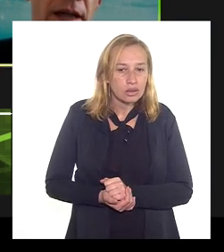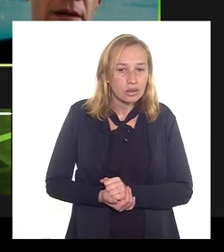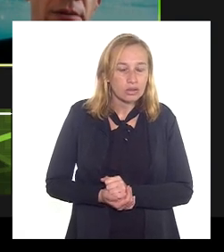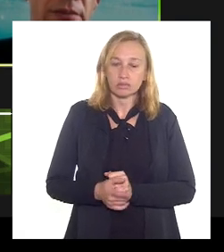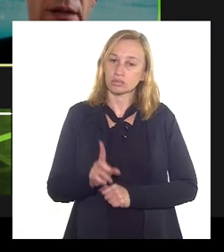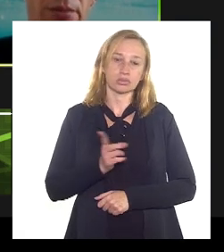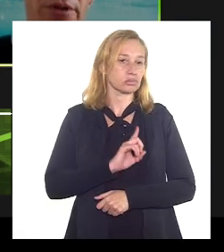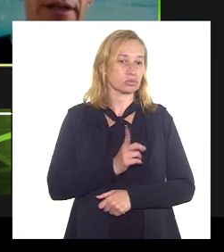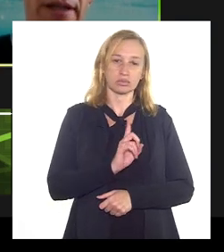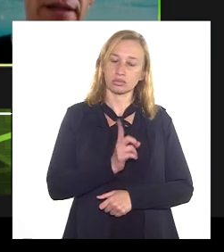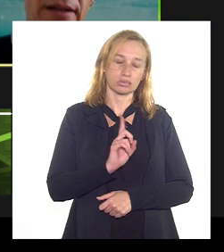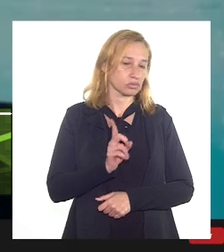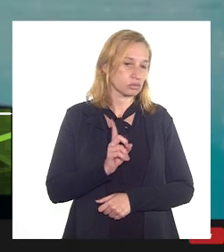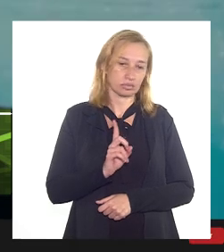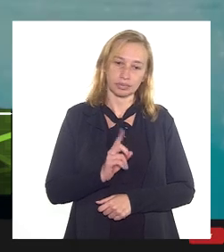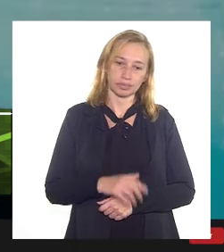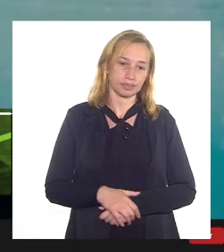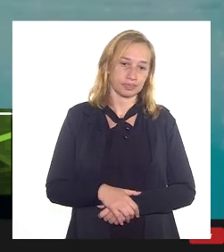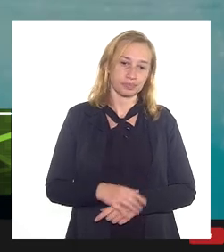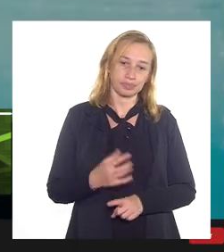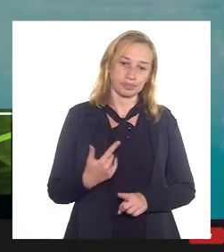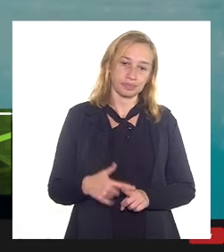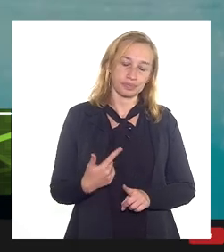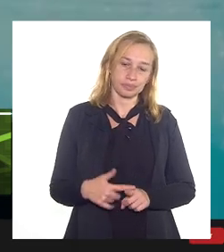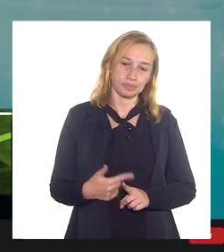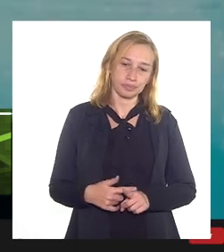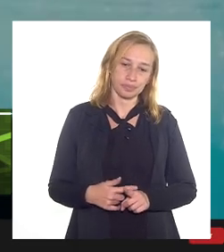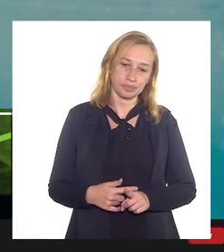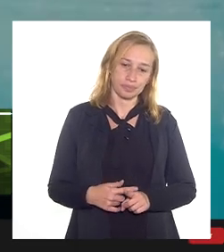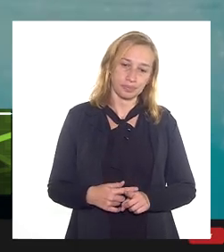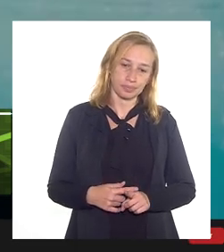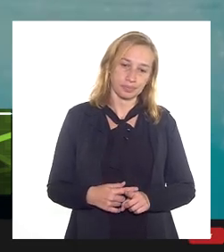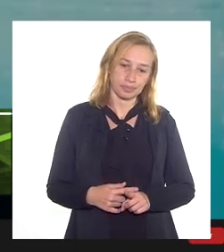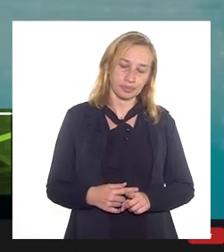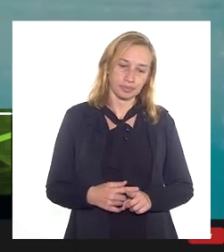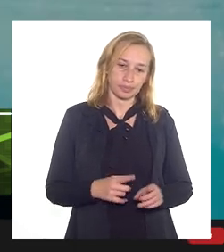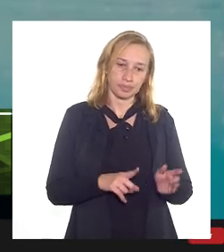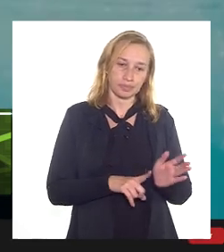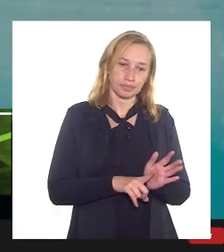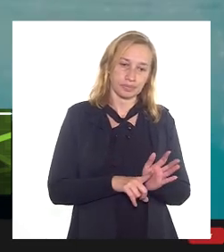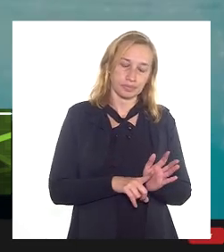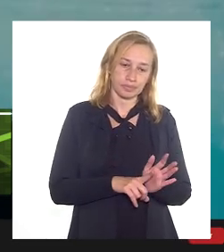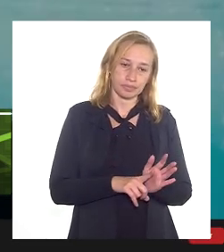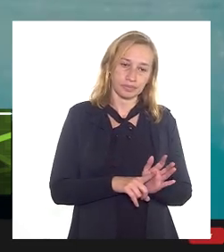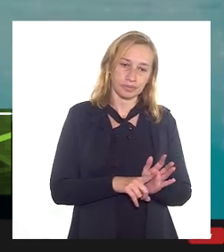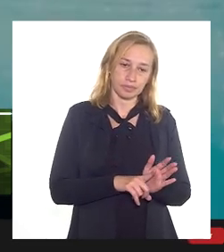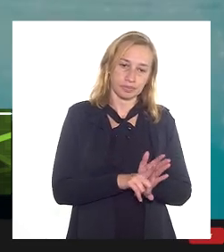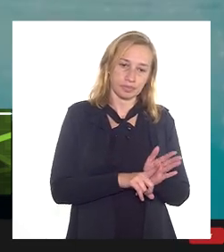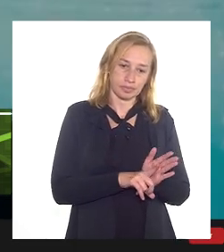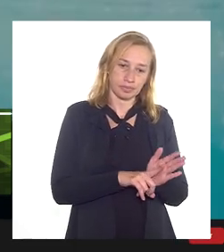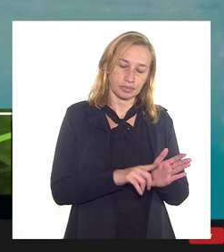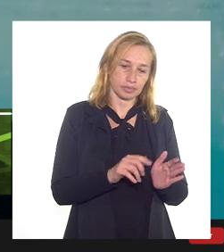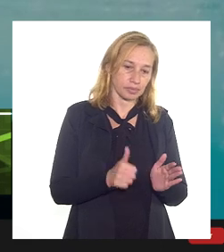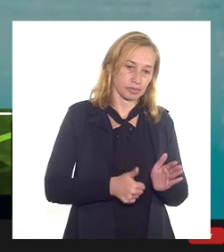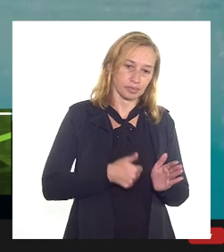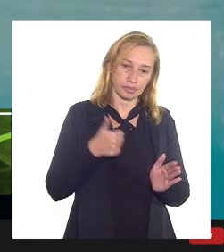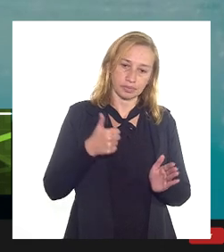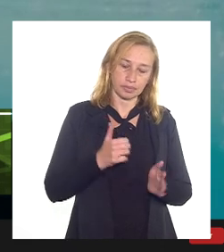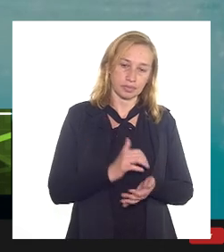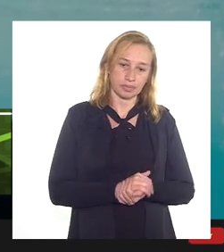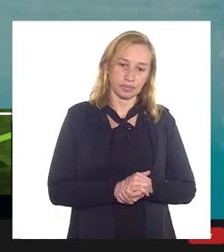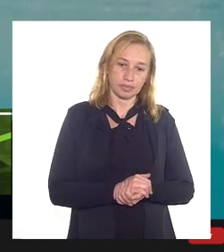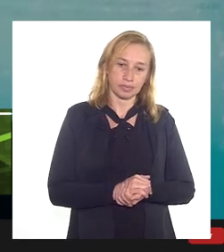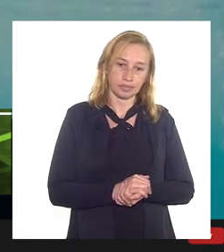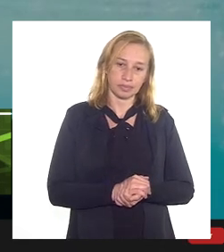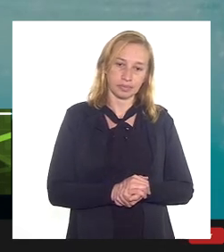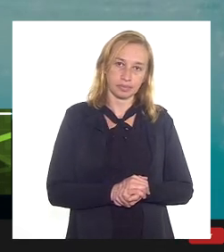não não porque vão ter áreas que tem uma razão gasóleo maior então acaba que aí a gente tem que